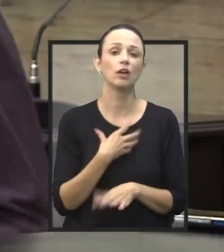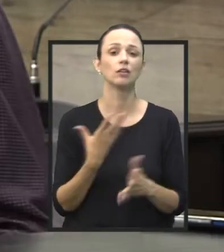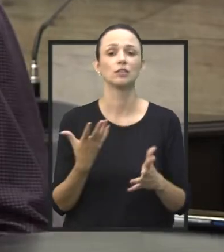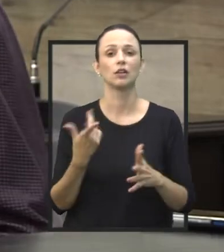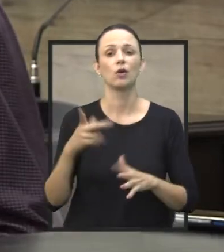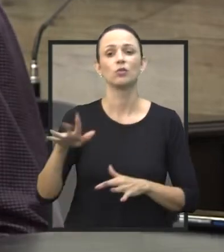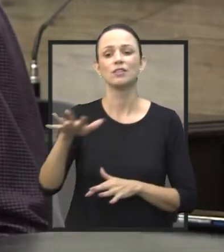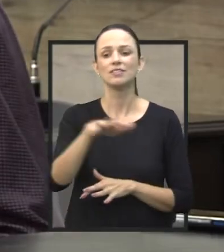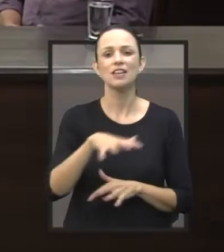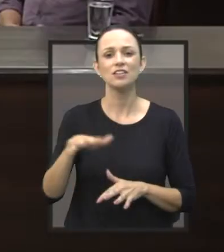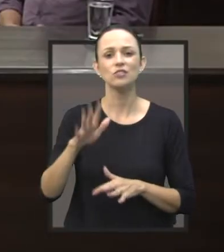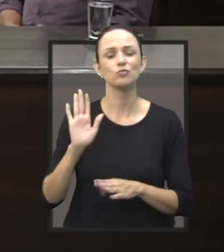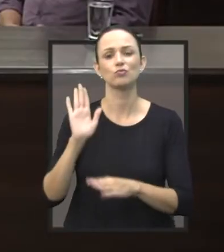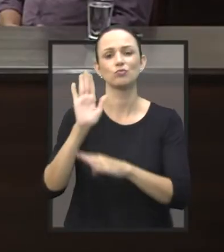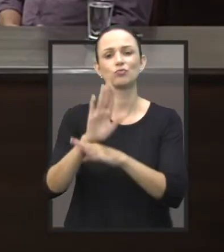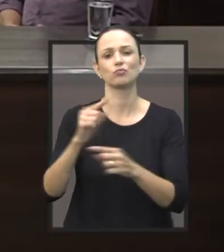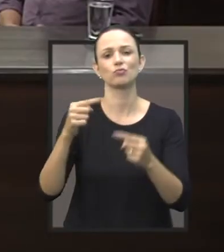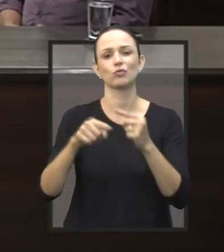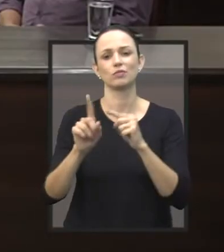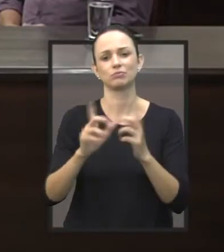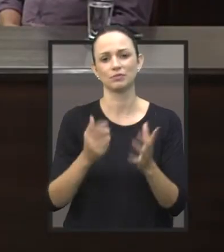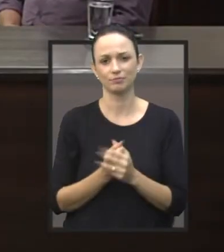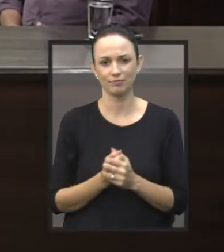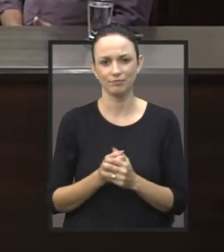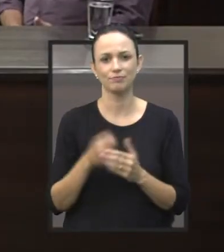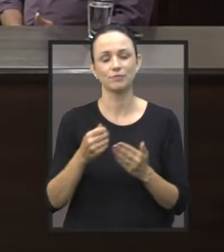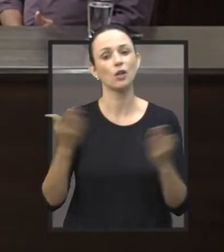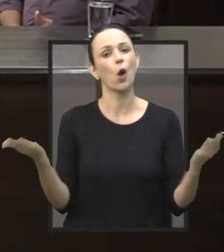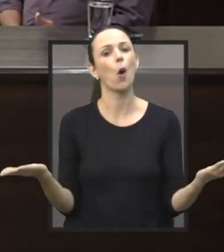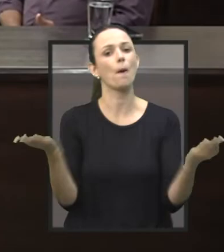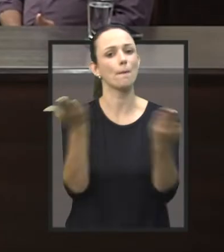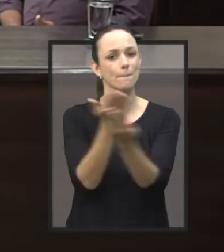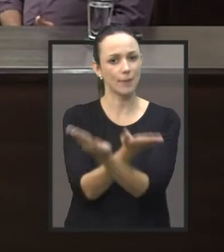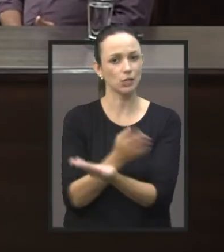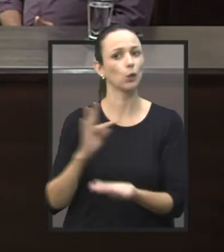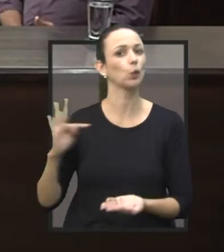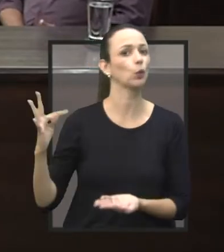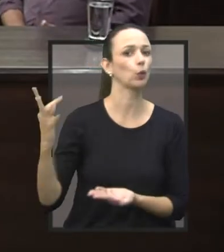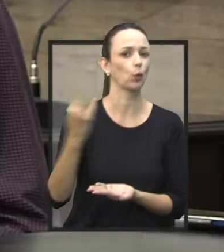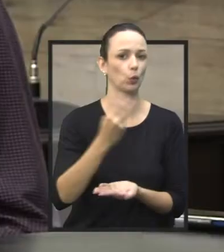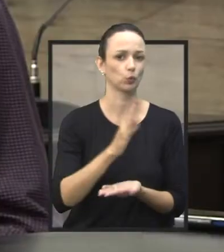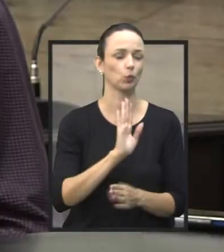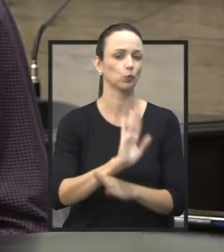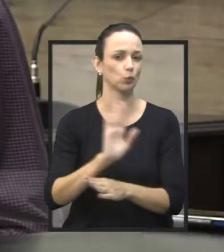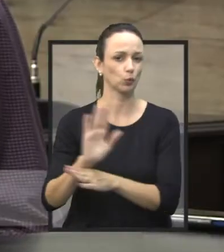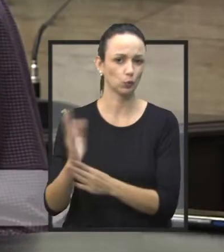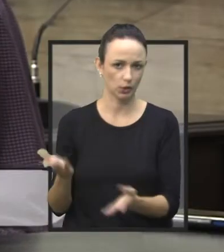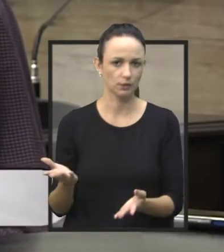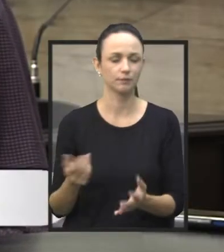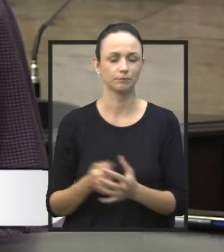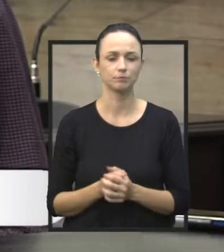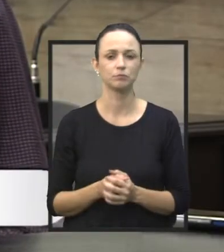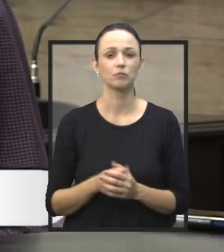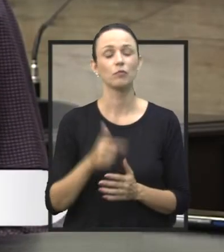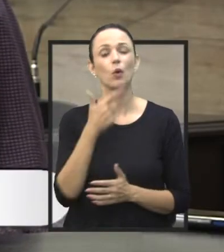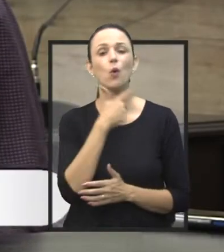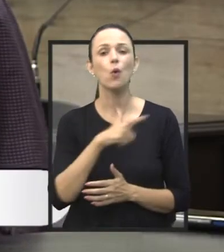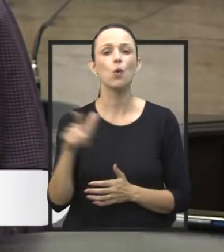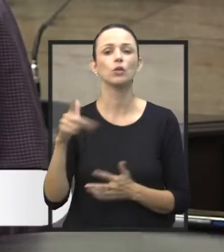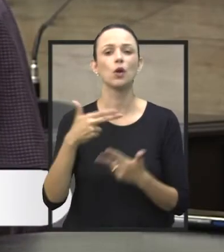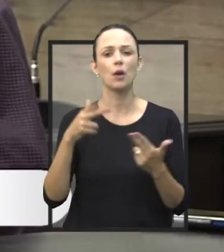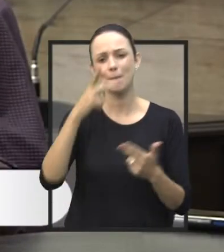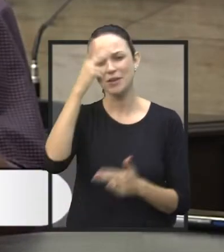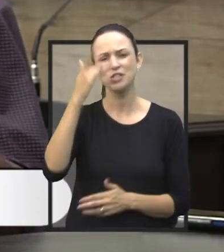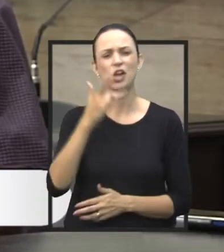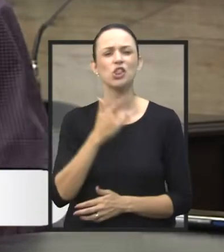setores acabam não colaborando. Precisa uma contrapartida de todos. De todos, né, outro ponto, que às vezes as pessoas têm dó, não